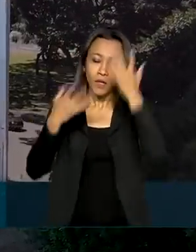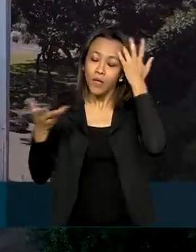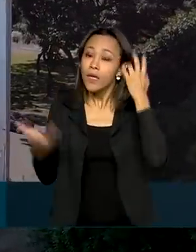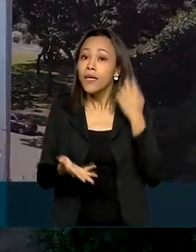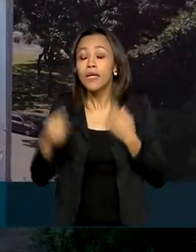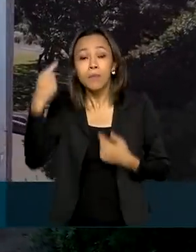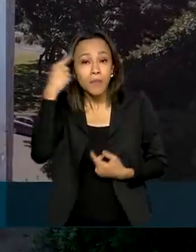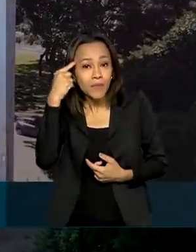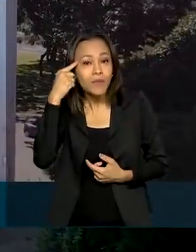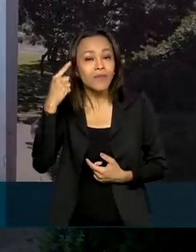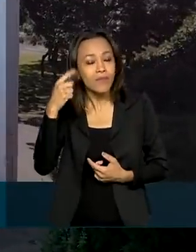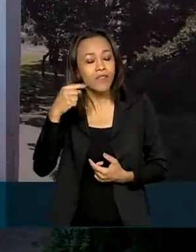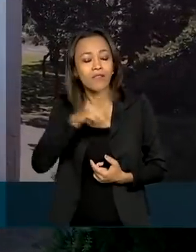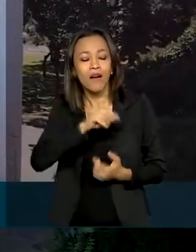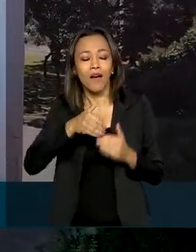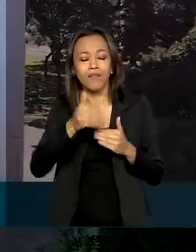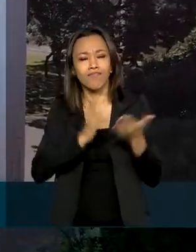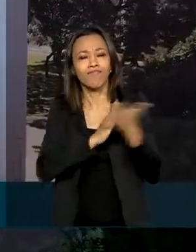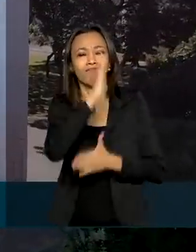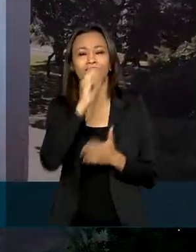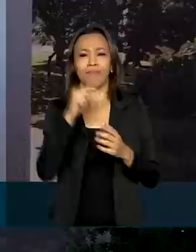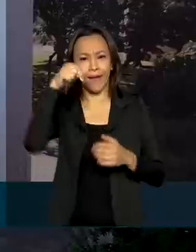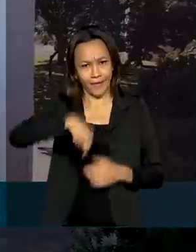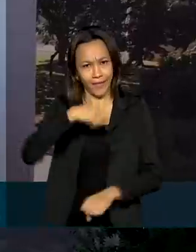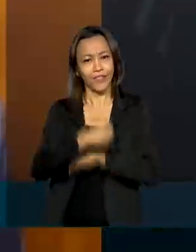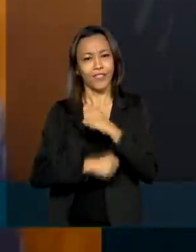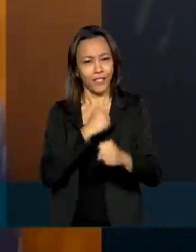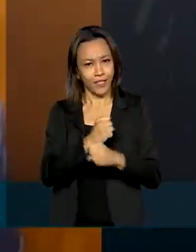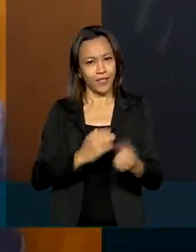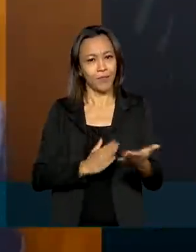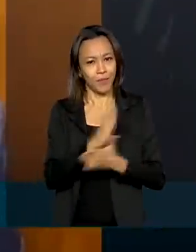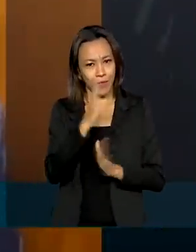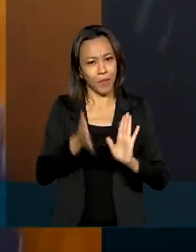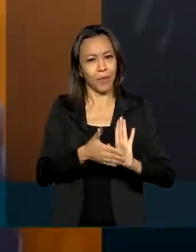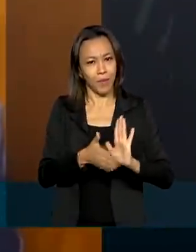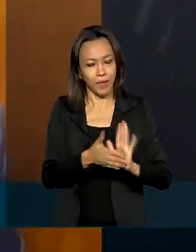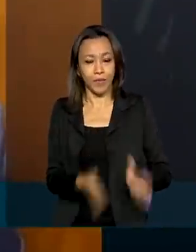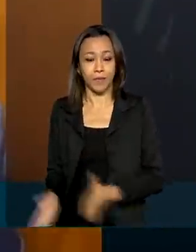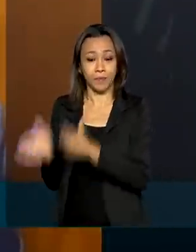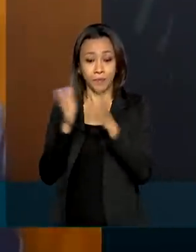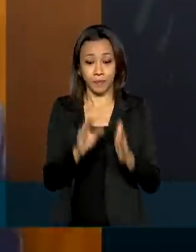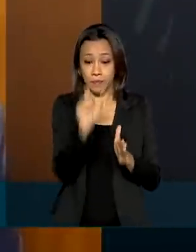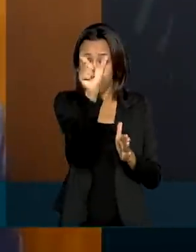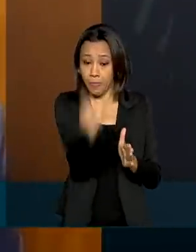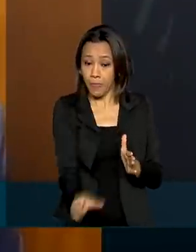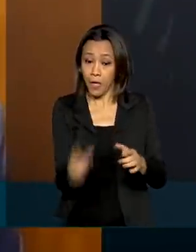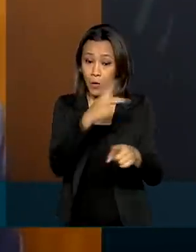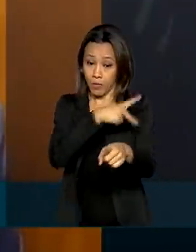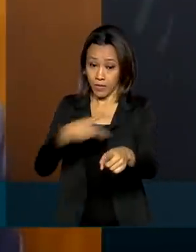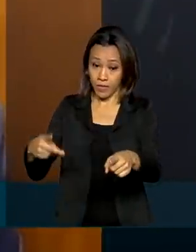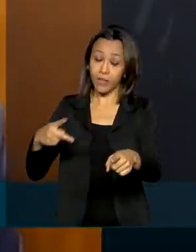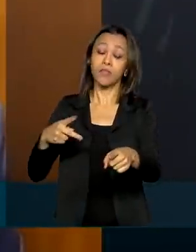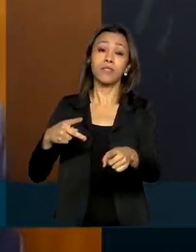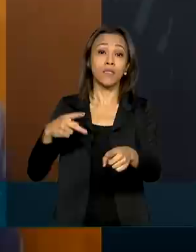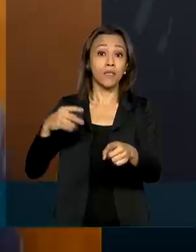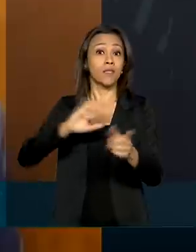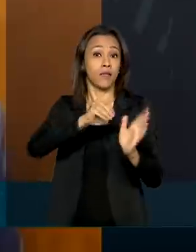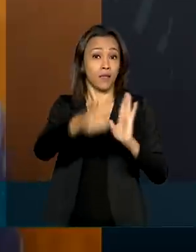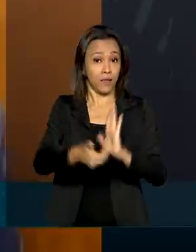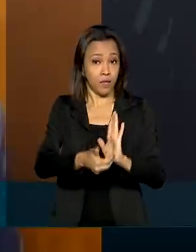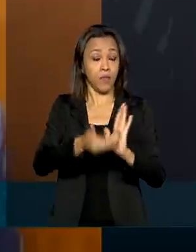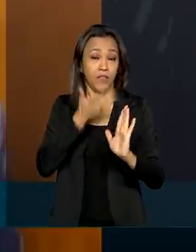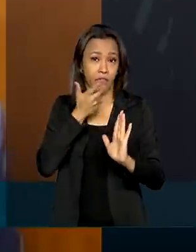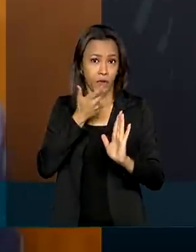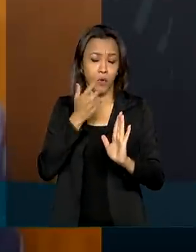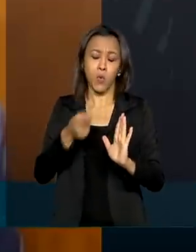otimista para a aprovação da reforma ainda este ano. O presidente da Câmara, Rodrigo Maia, reconheceu a importância